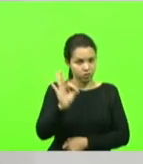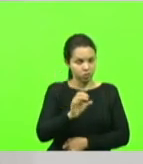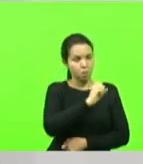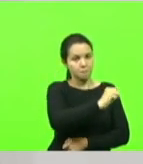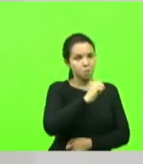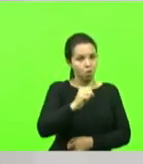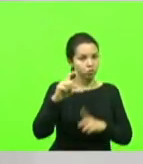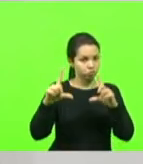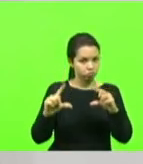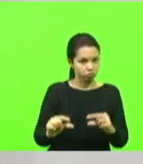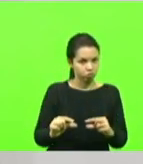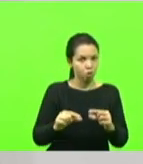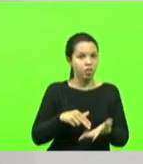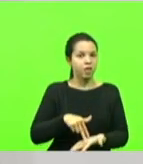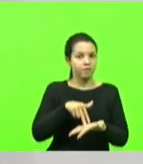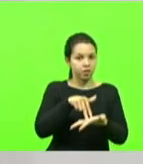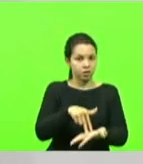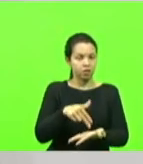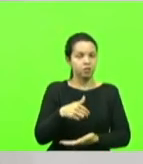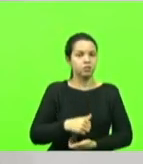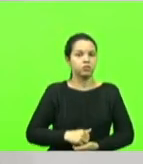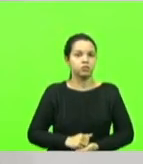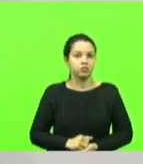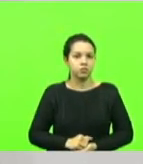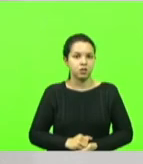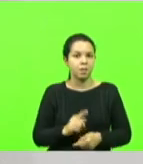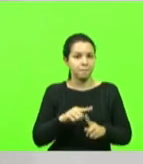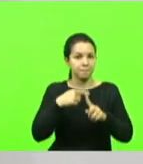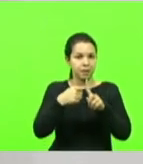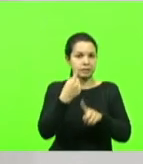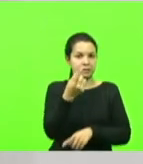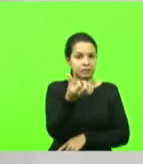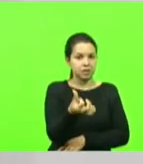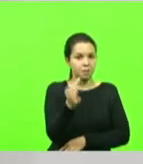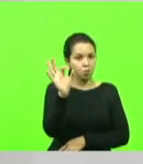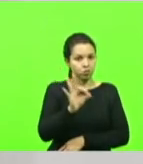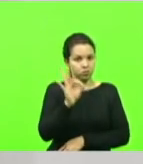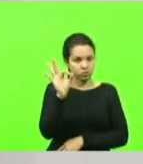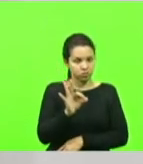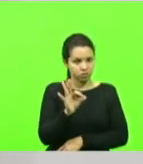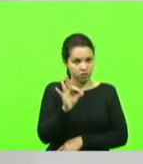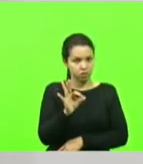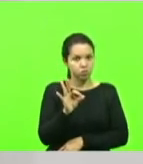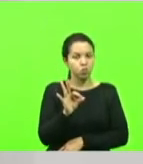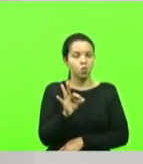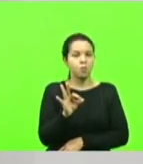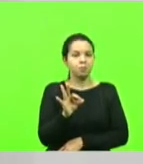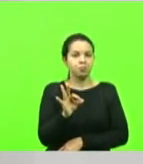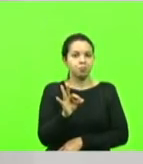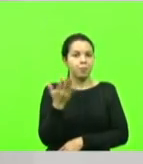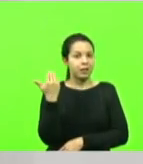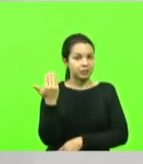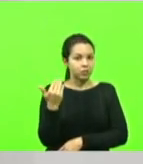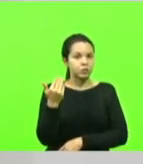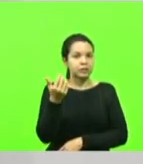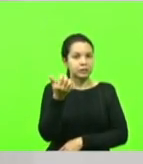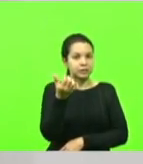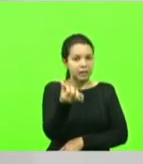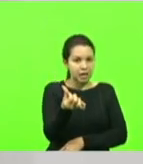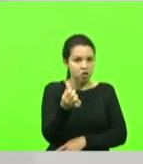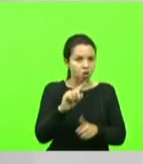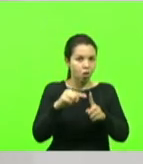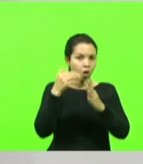Navegantes, mais 16%, TV tinha seis, foi para sete, e